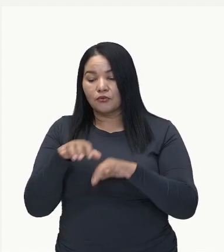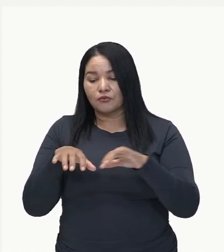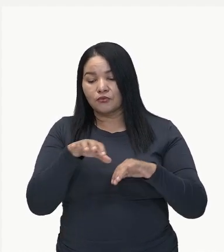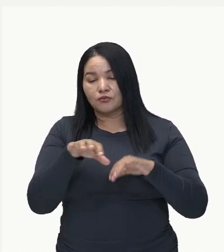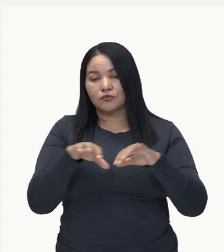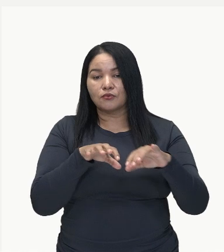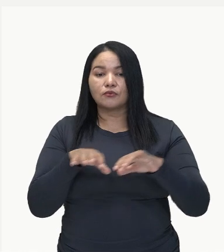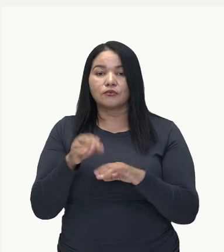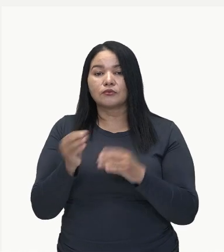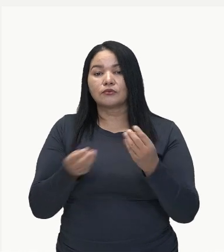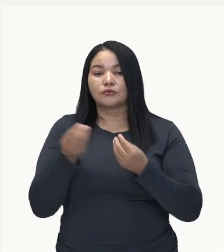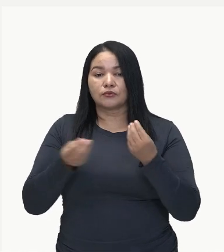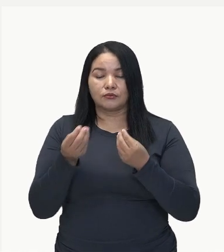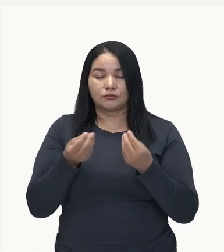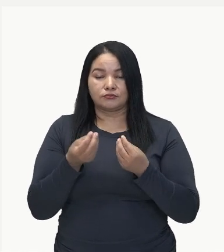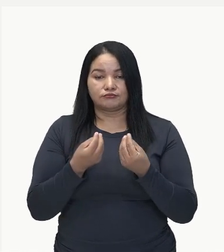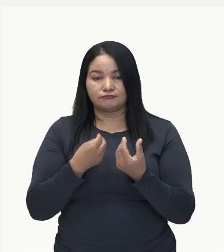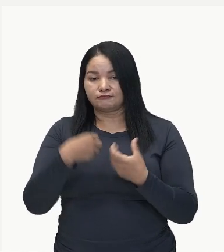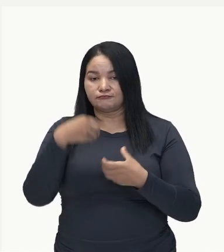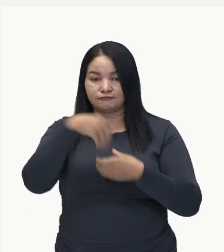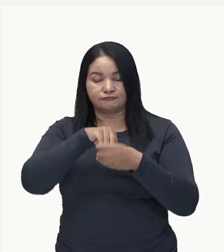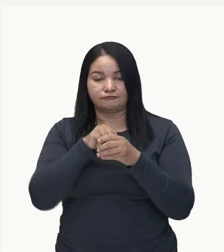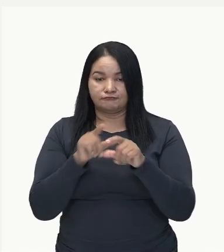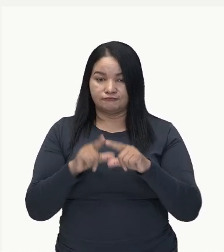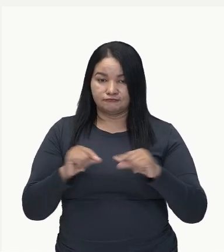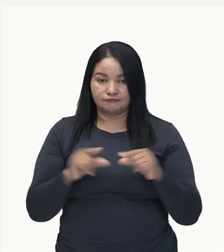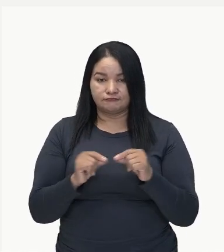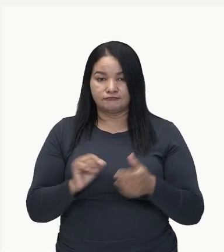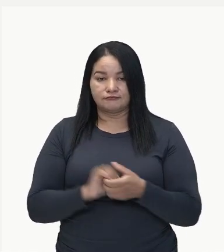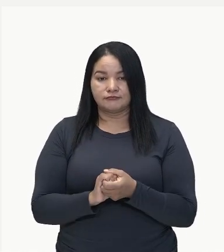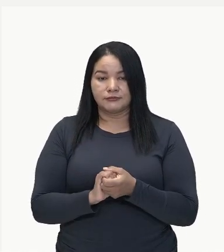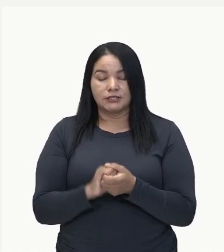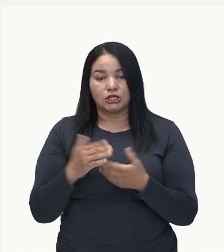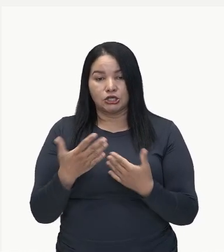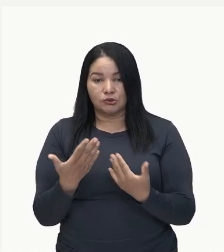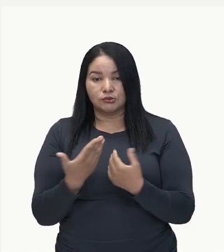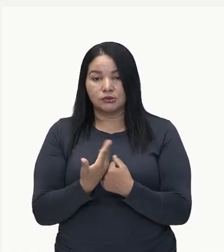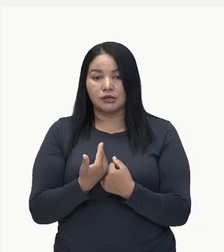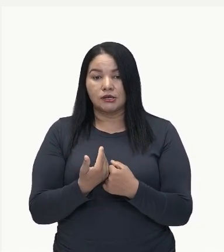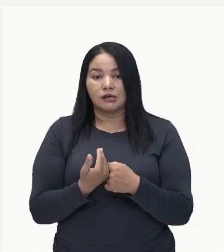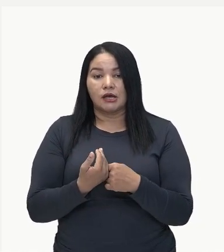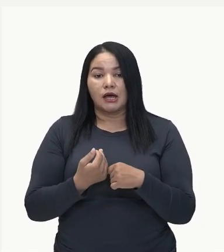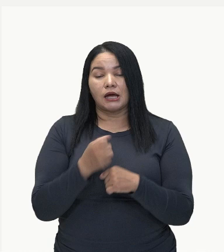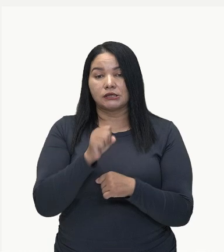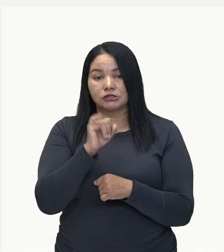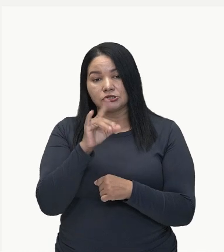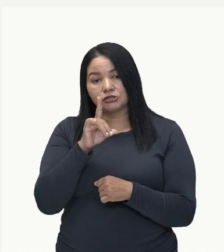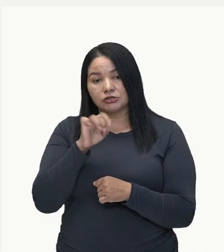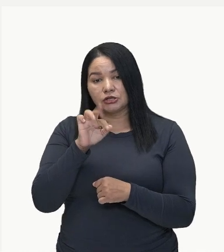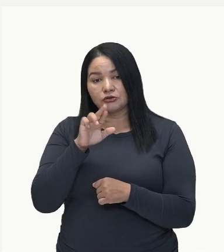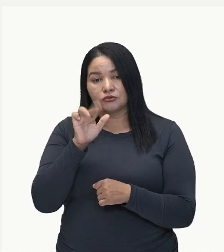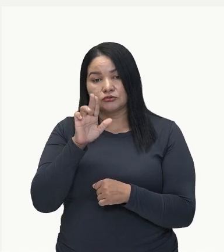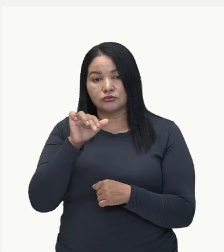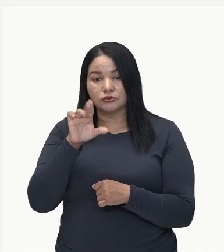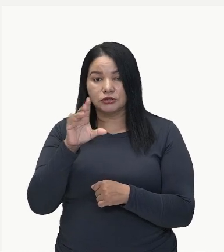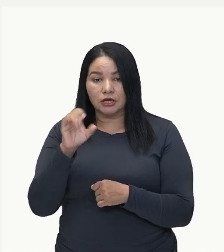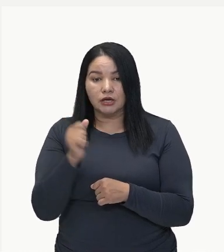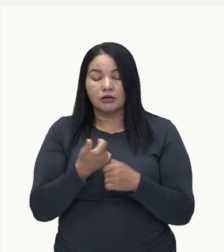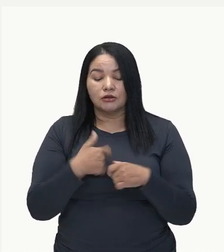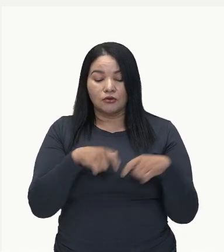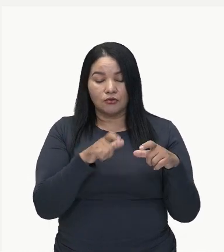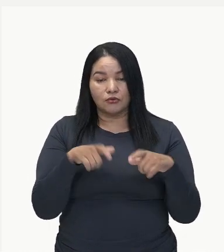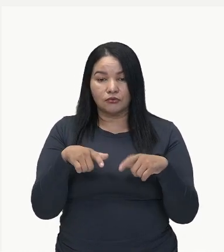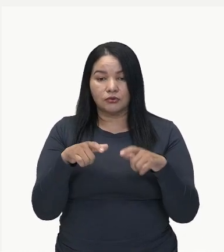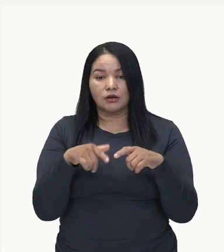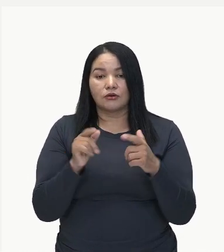elas se espalham pelo Japão. Então a gente vai encontrar siderúrgica e metalúrgica nos estabelecimentos localizados